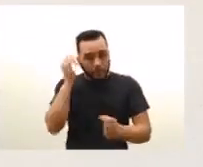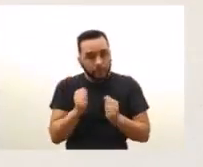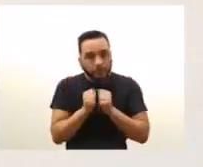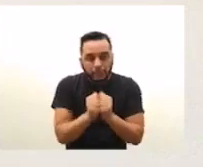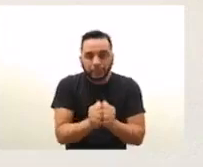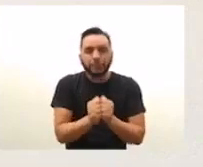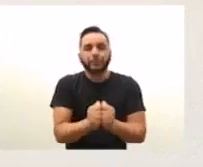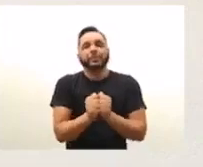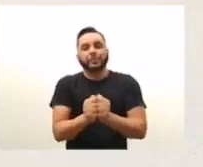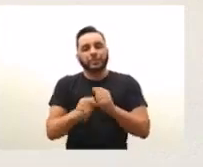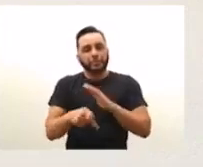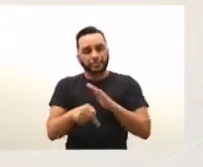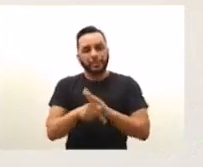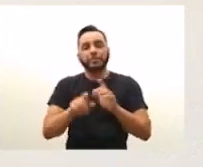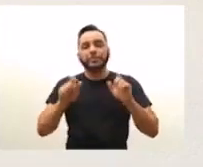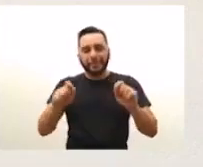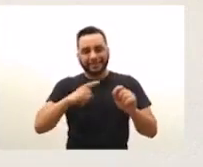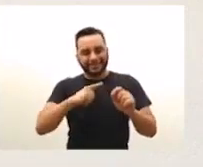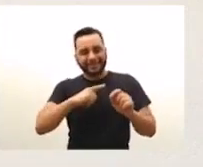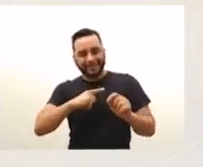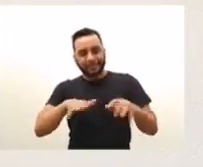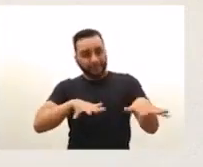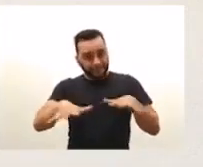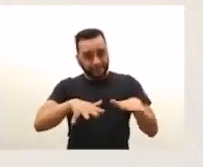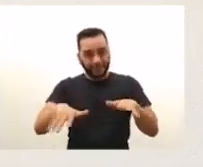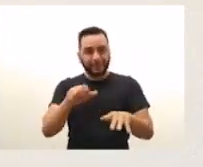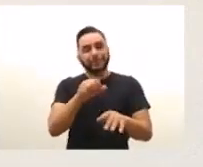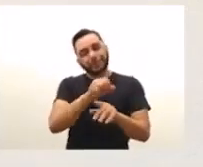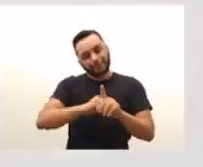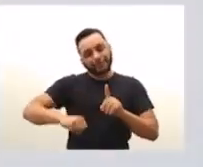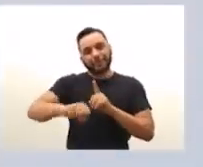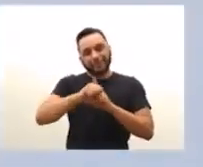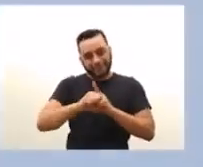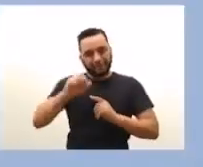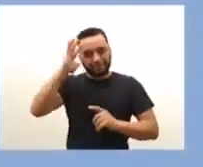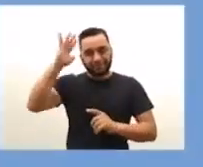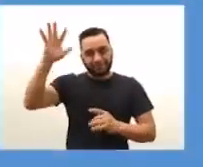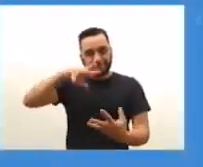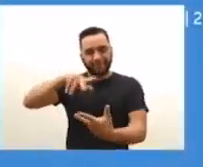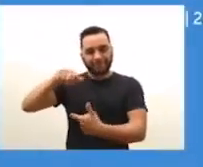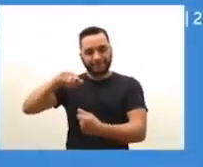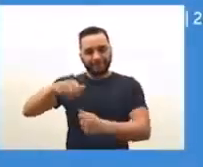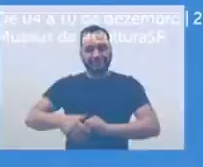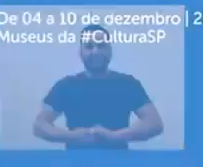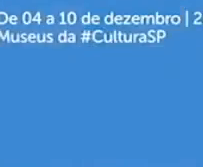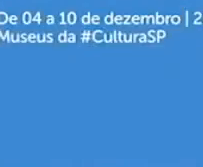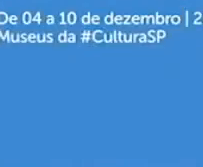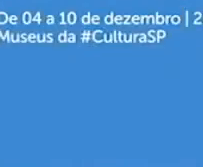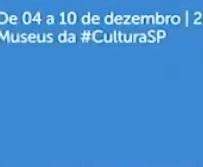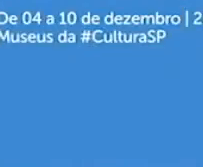participem intensamente dessa campanha através das redes sociais. E aí